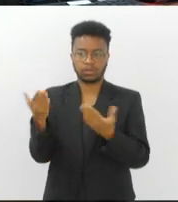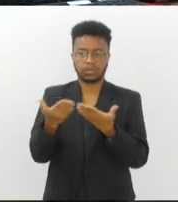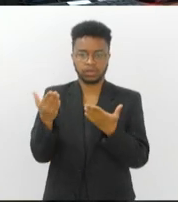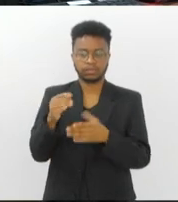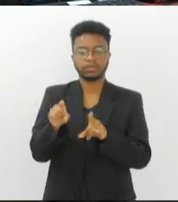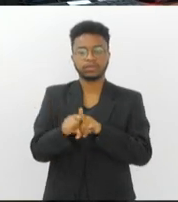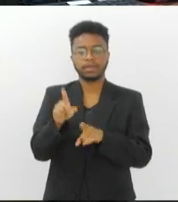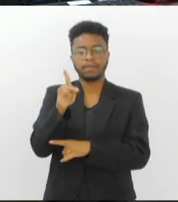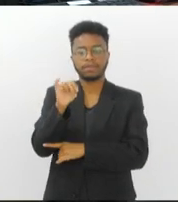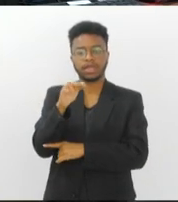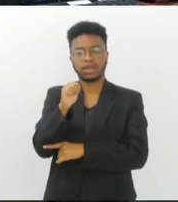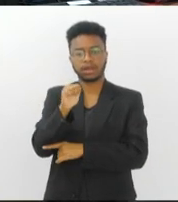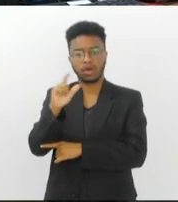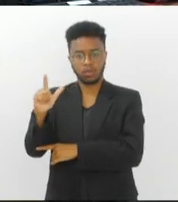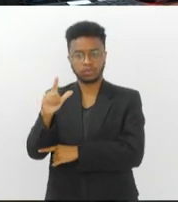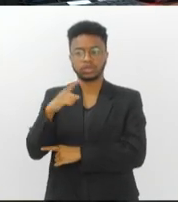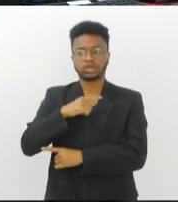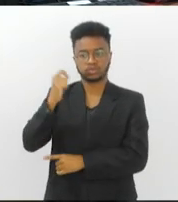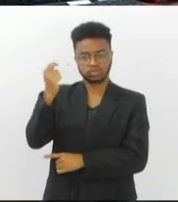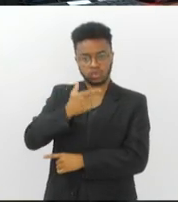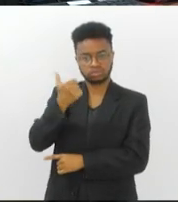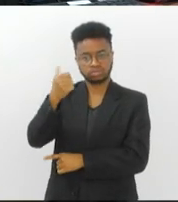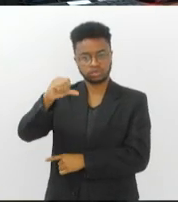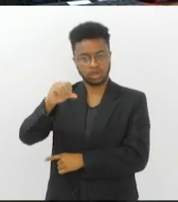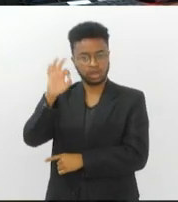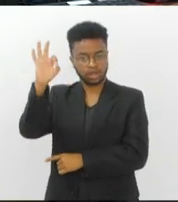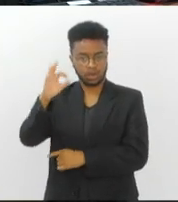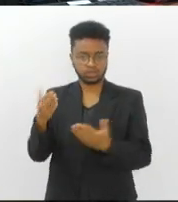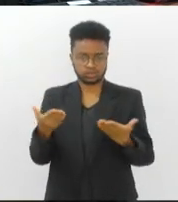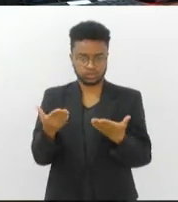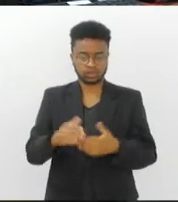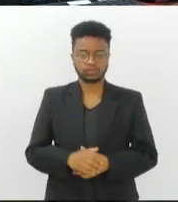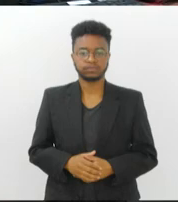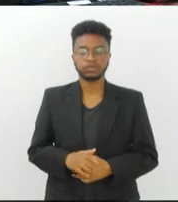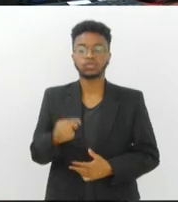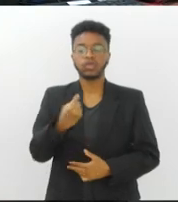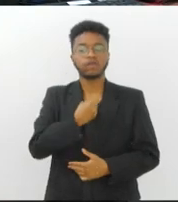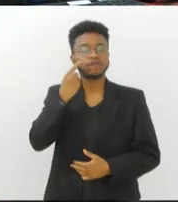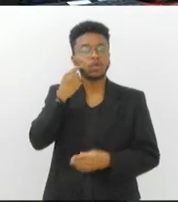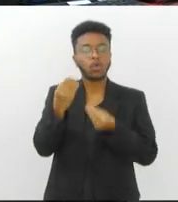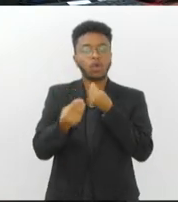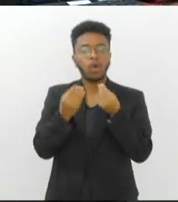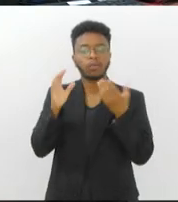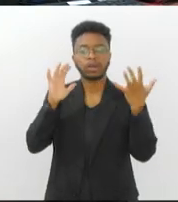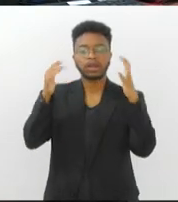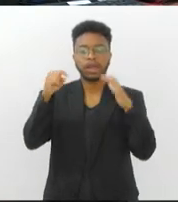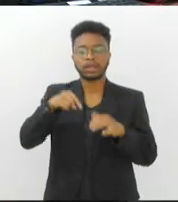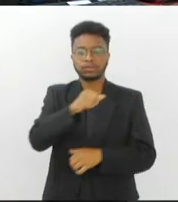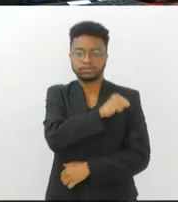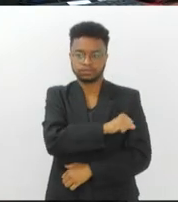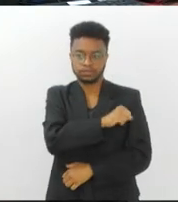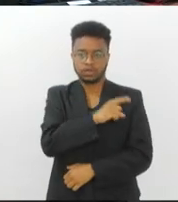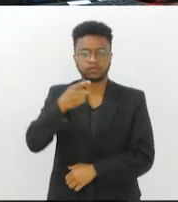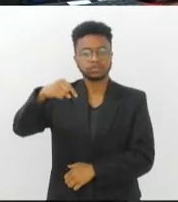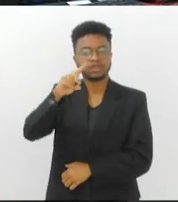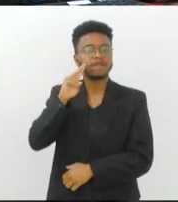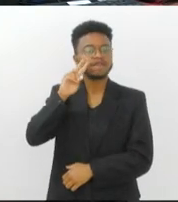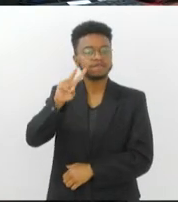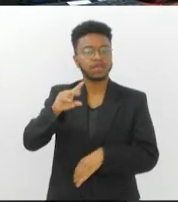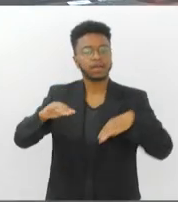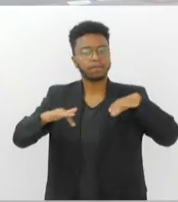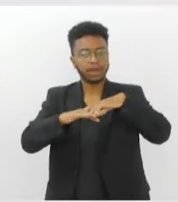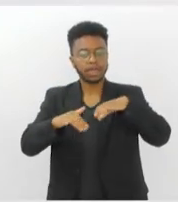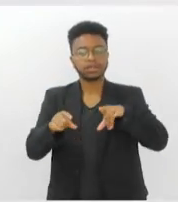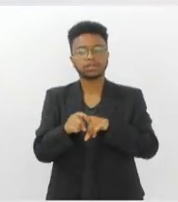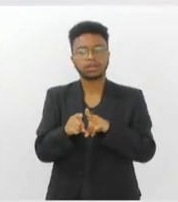limpo. E Pinheiral, com sol, 19 graus, céu limpo. Vamos ver agora como está o tempo aqui no Rio de Janeiro. Você vê imagens aí da Baía de Guanabara,